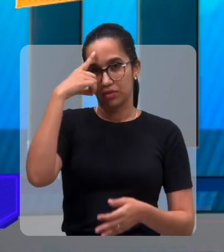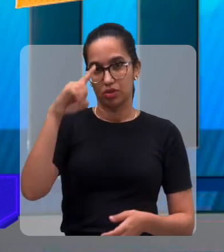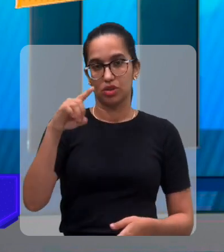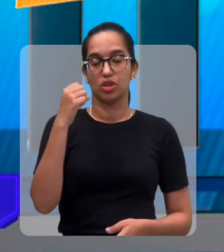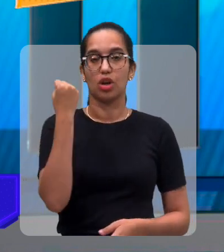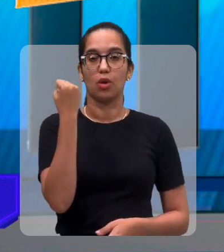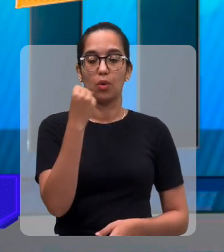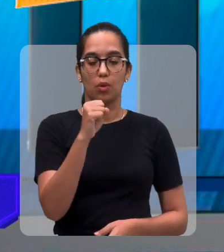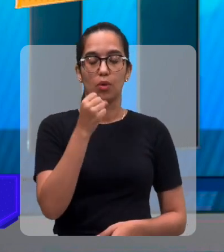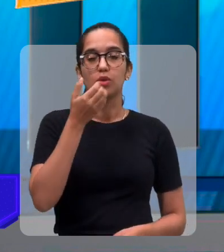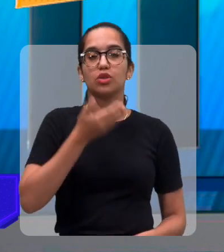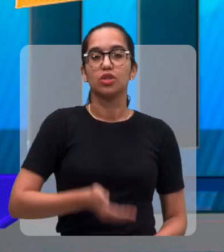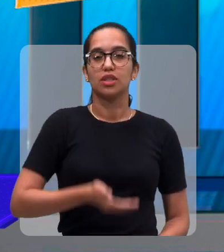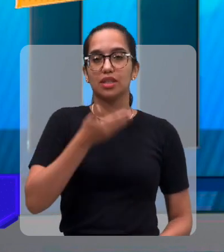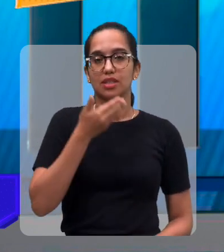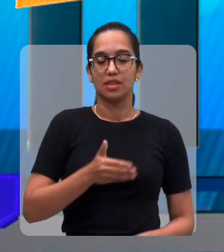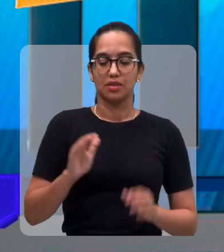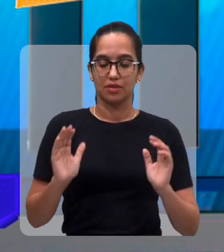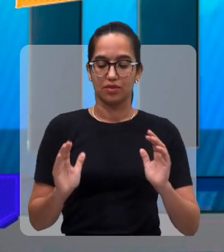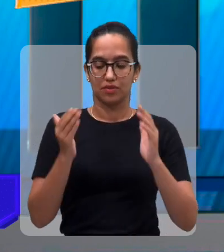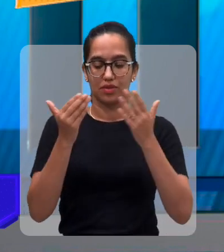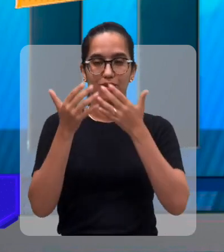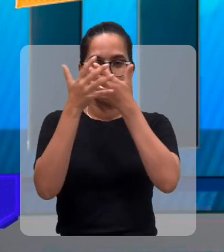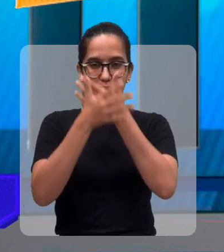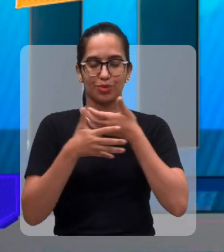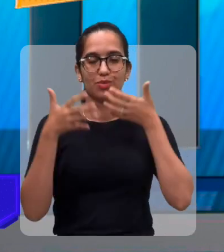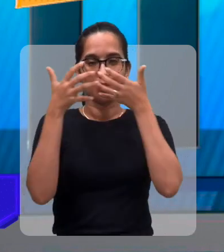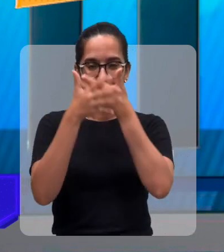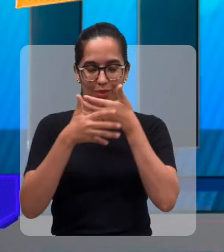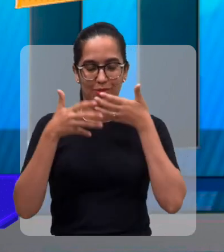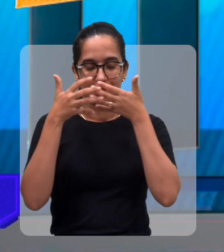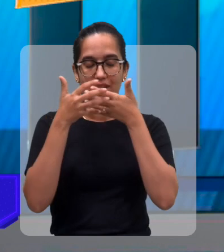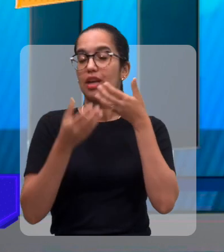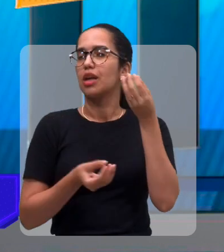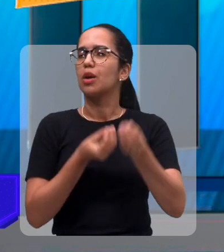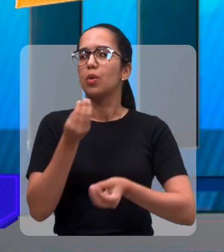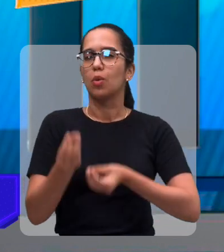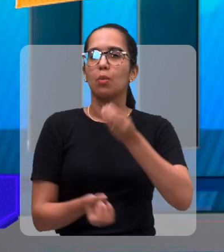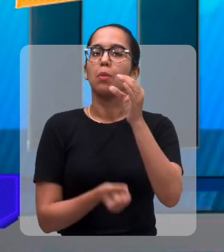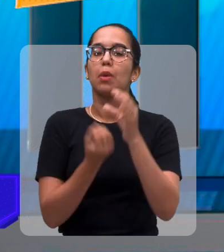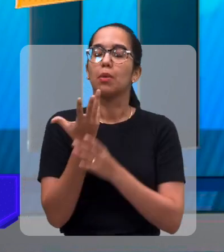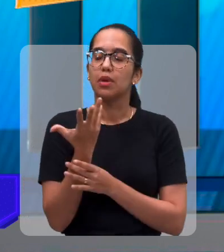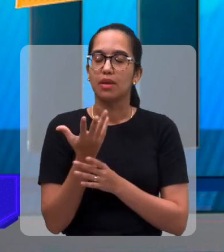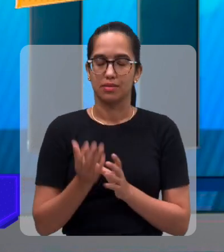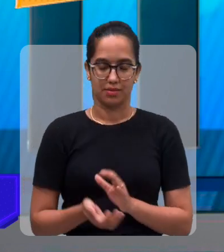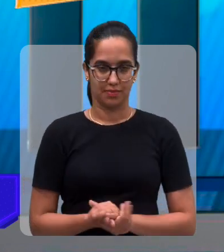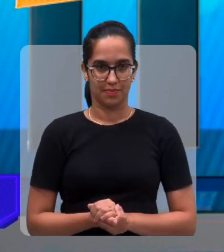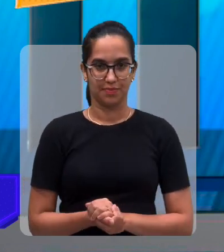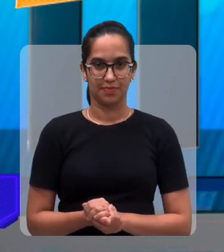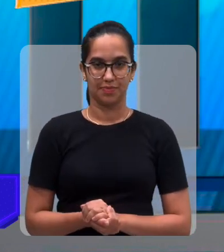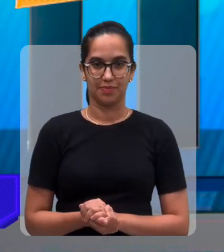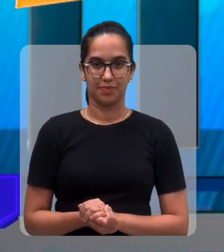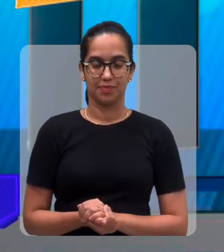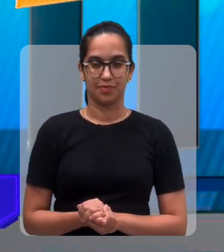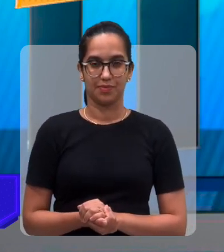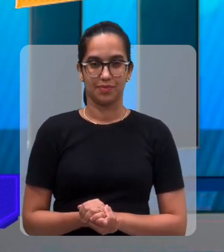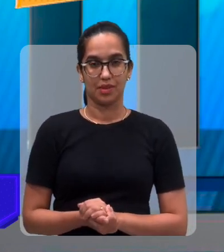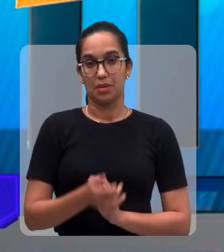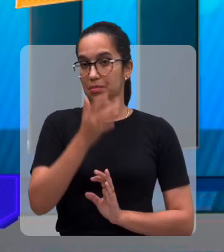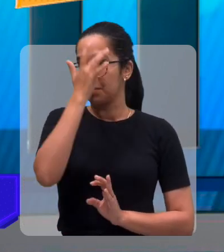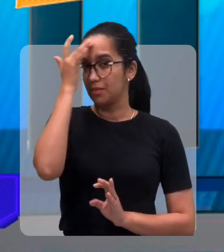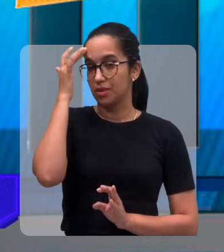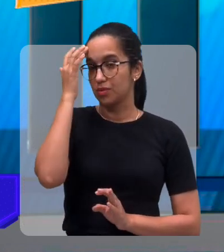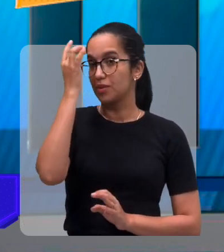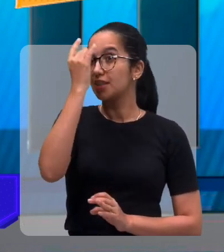de dezembro, um festival de música, né? E como é esse festival de música? São pessoas